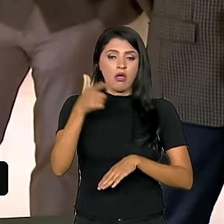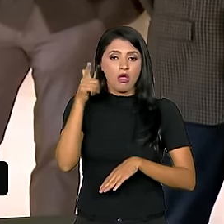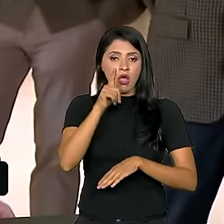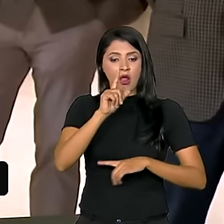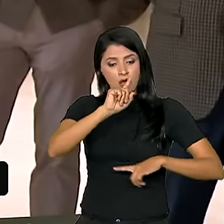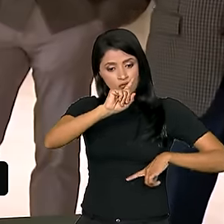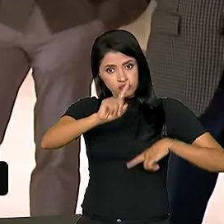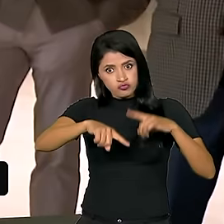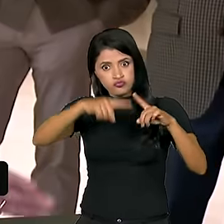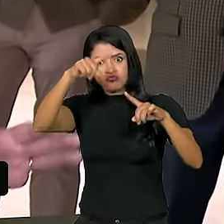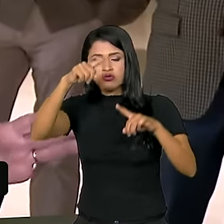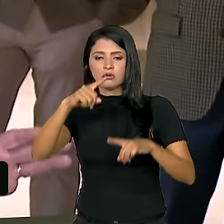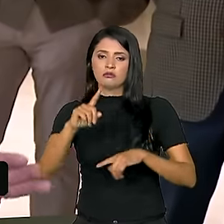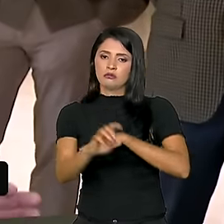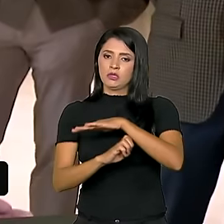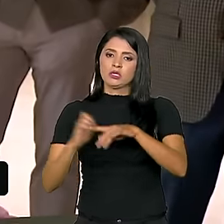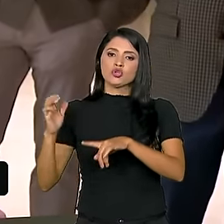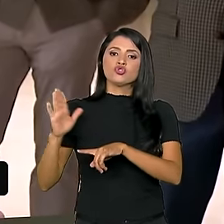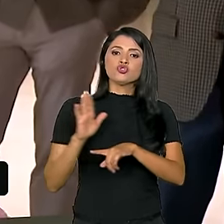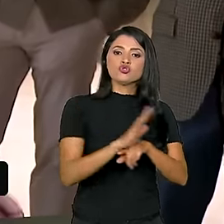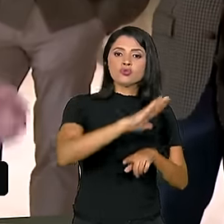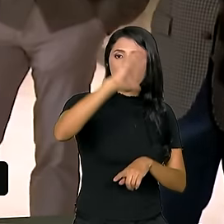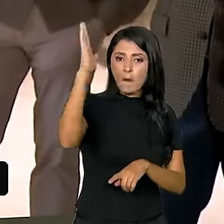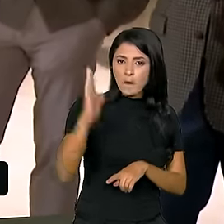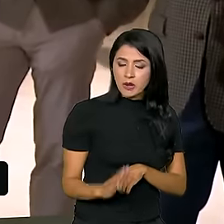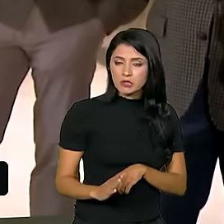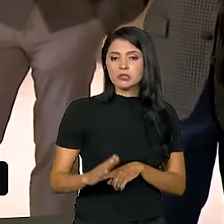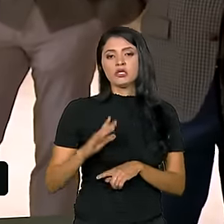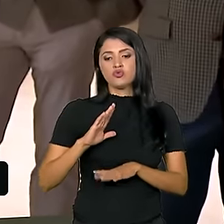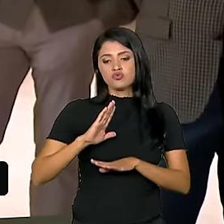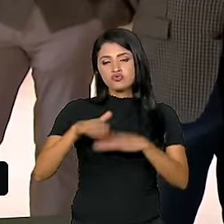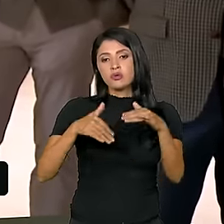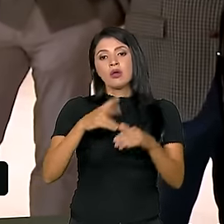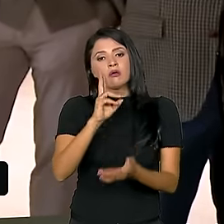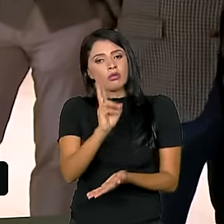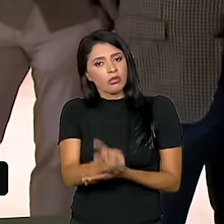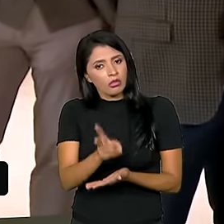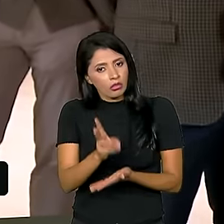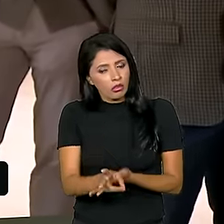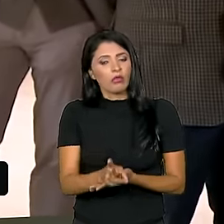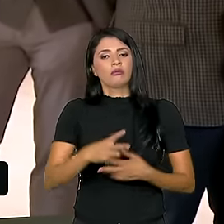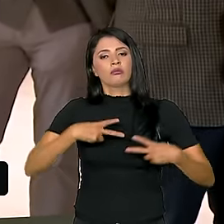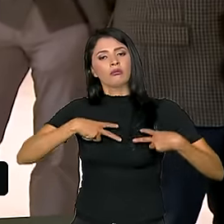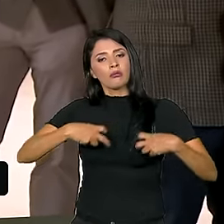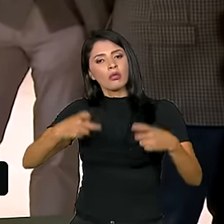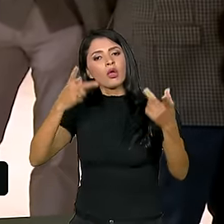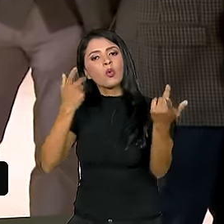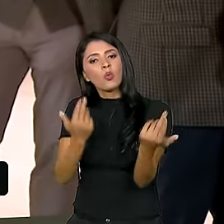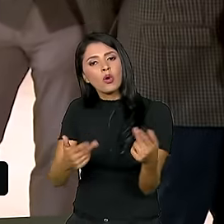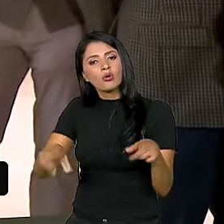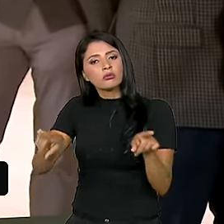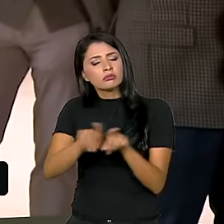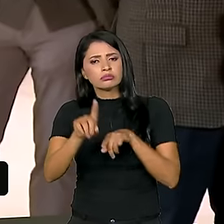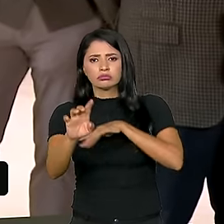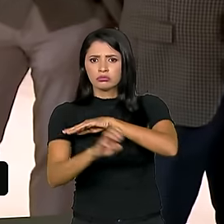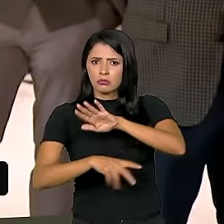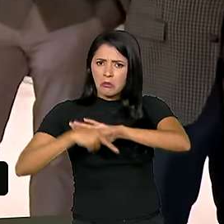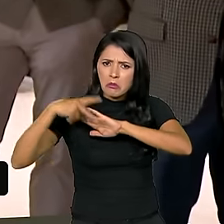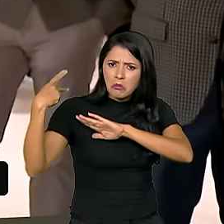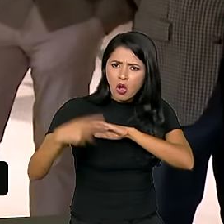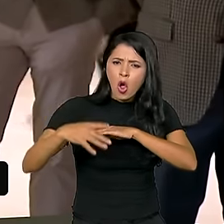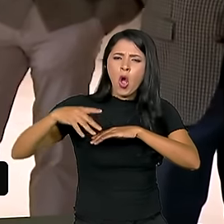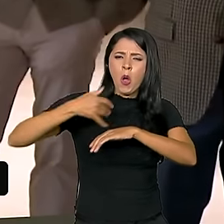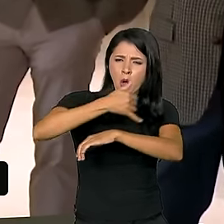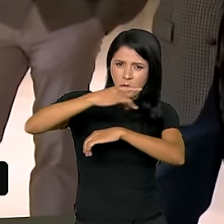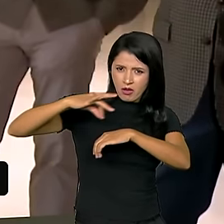transformar numa grande limpeza e ajudar o Brasil a crescer. Mas, ao mesmo tempo, a Petrobras vai se transformar numa empresa, não de petróleo apenas,